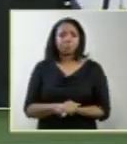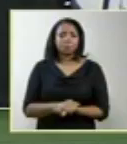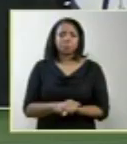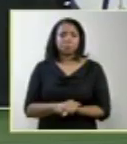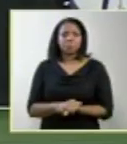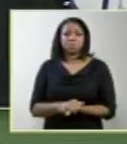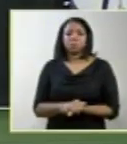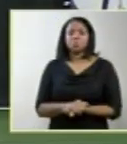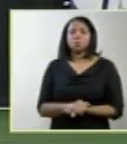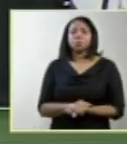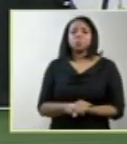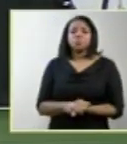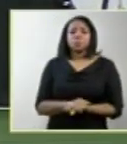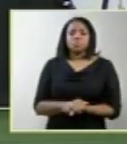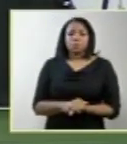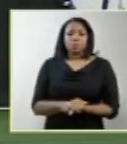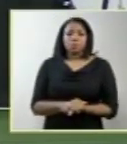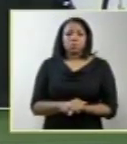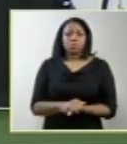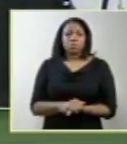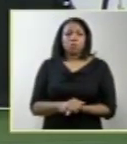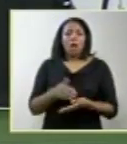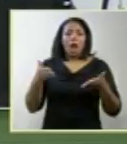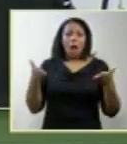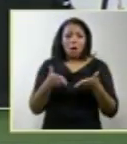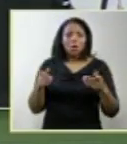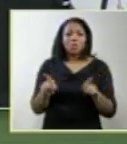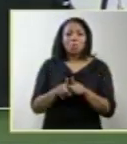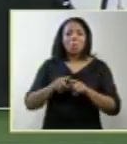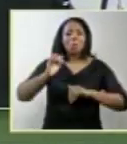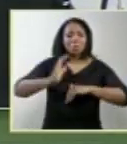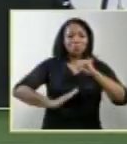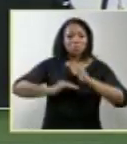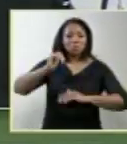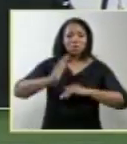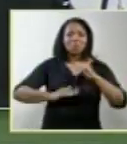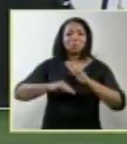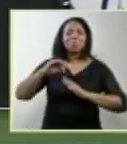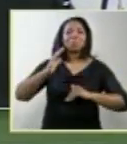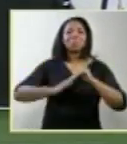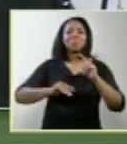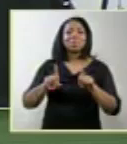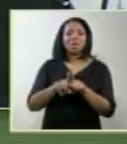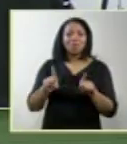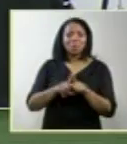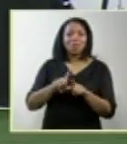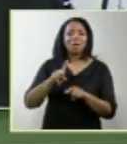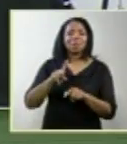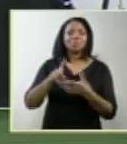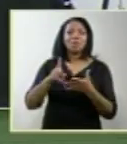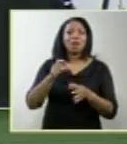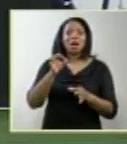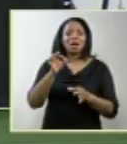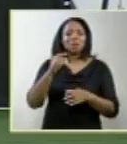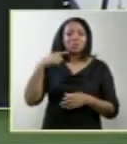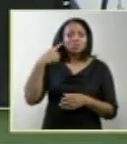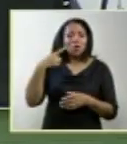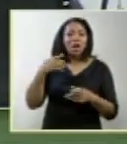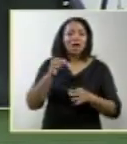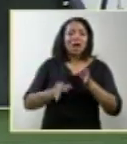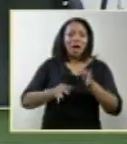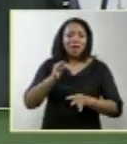Doutor Toffoli, ouçamos agora o profissional da advocacia no setor público. Sr.